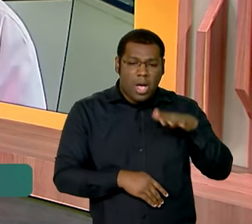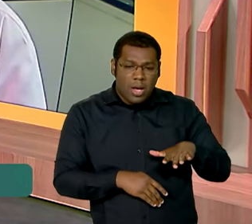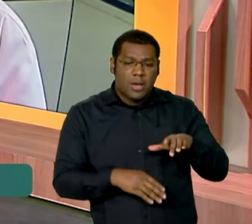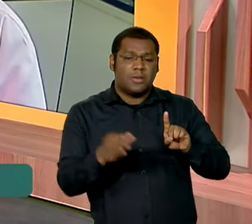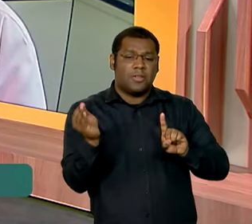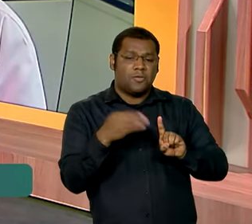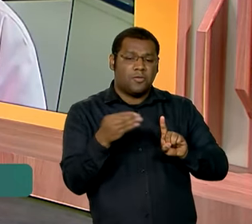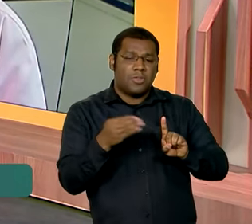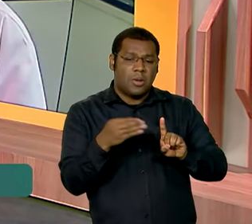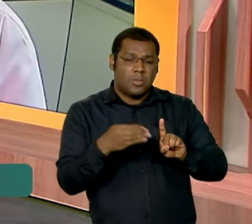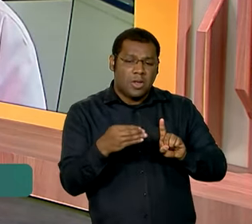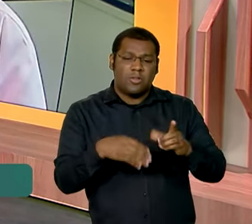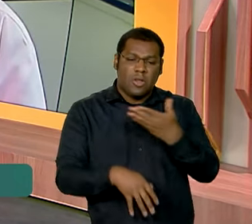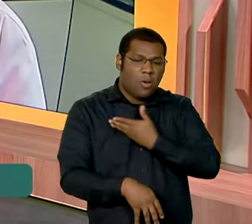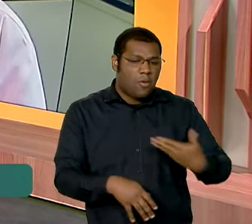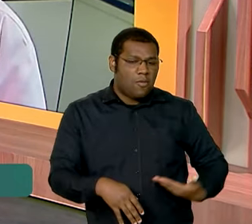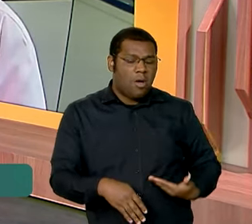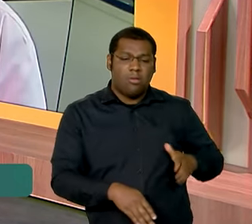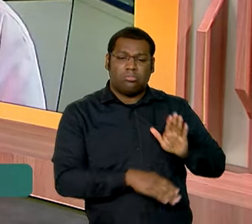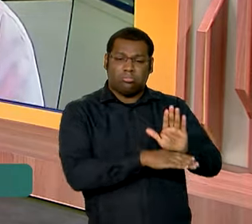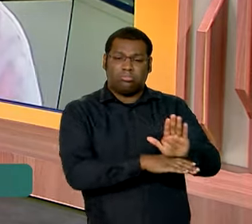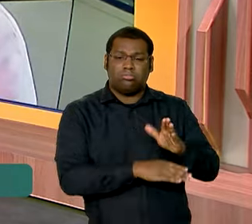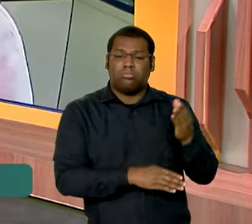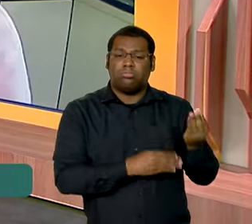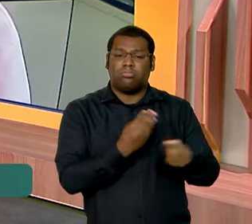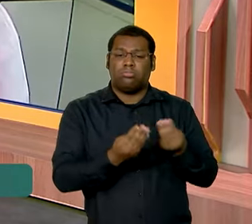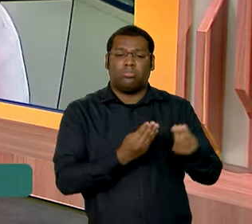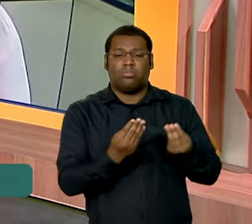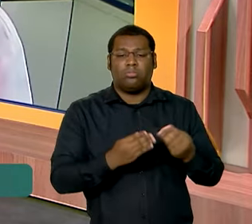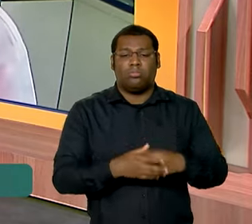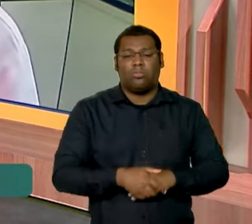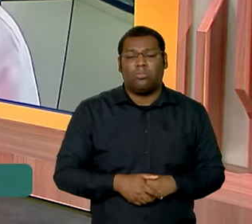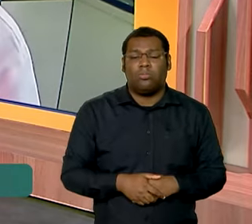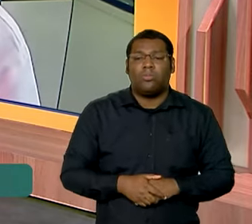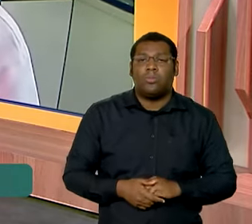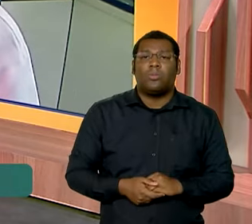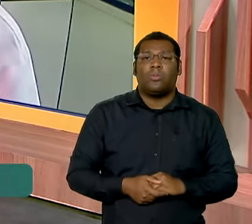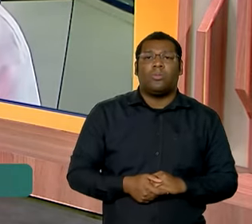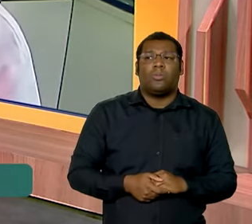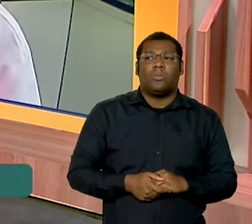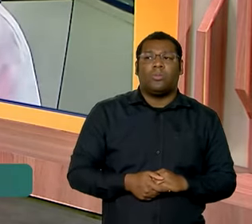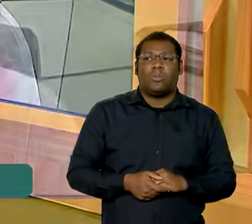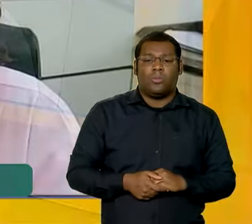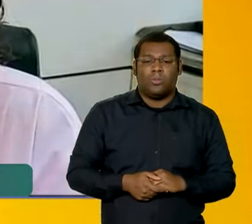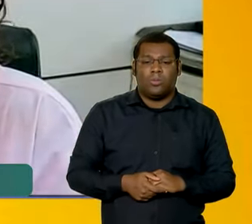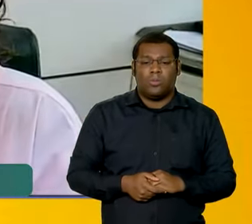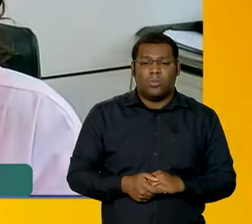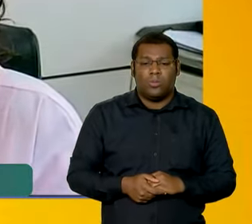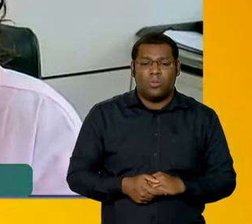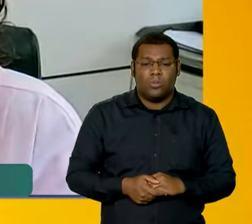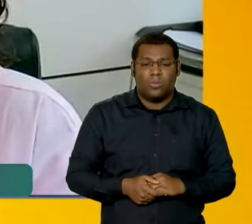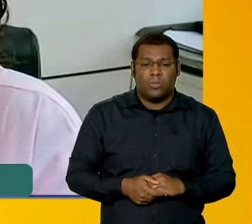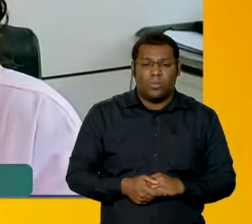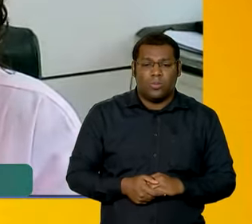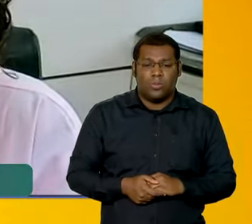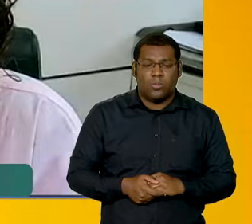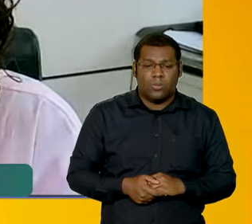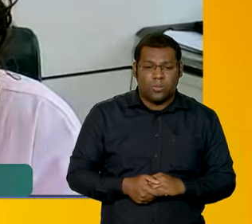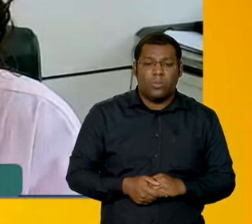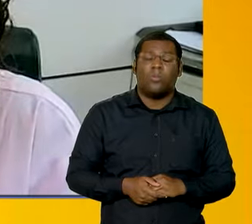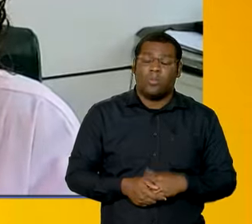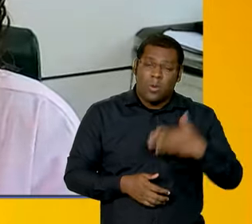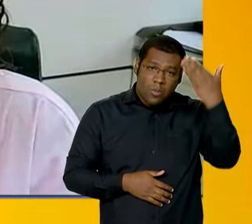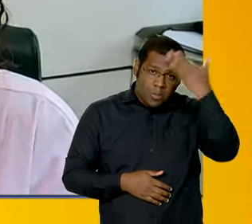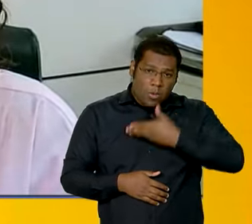vulnerabilidade extrema? Isso, esse desenho, ele mostra, esse resultado, ele mostra que o desenho foi muito